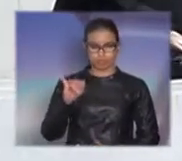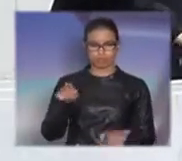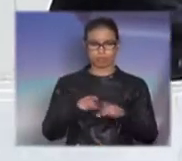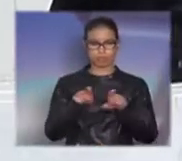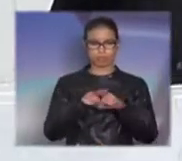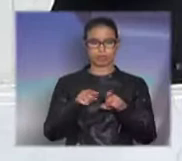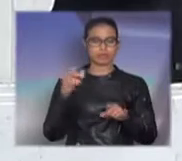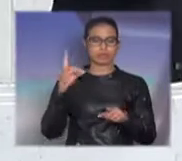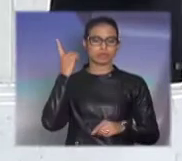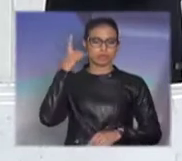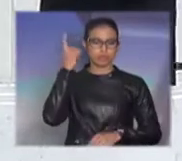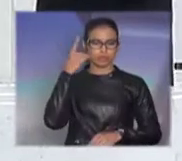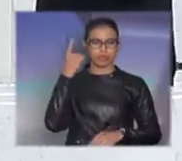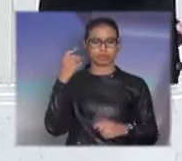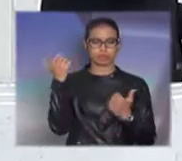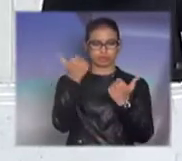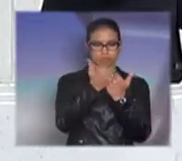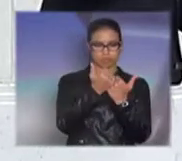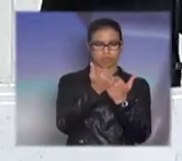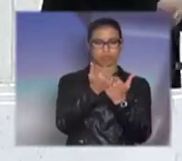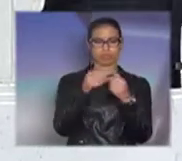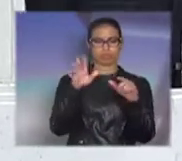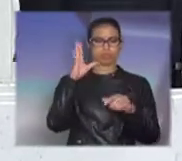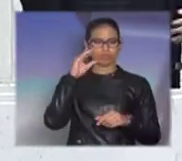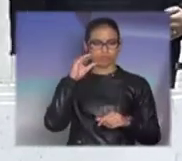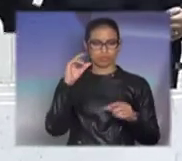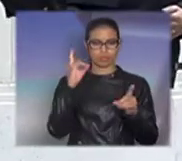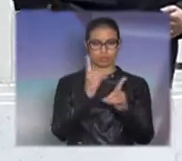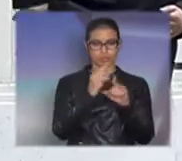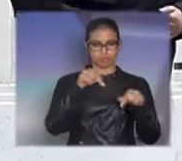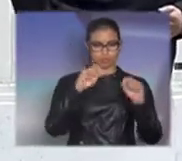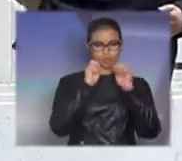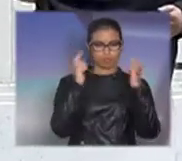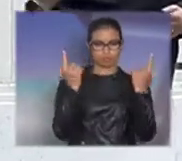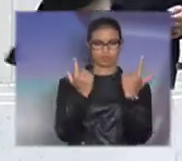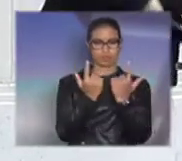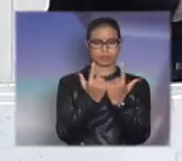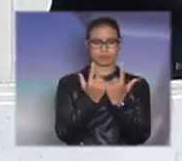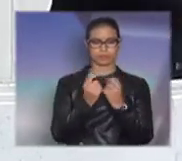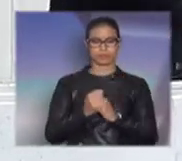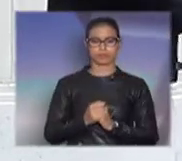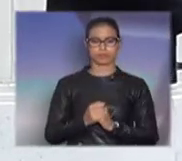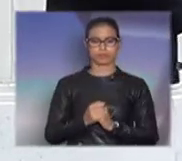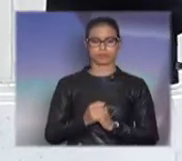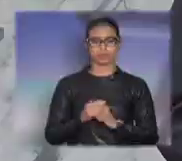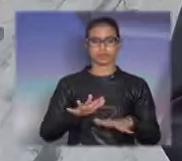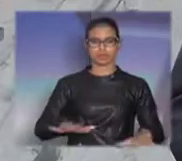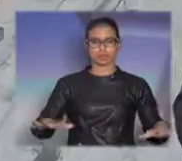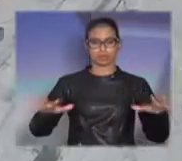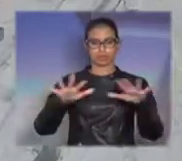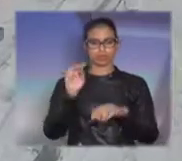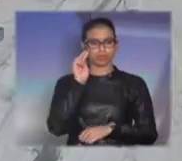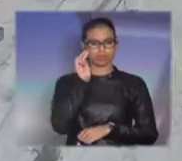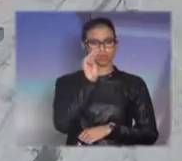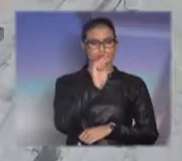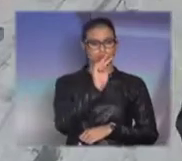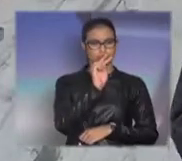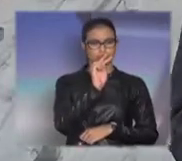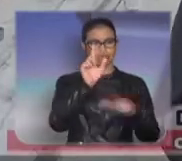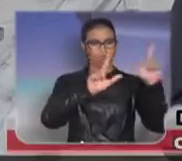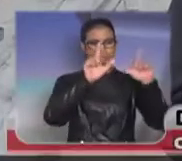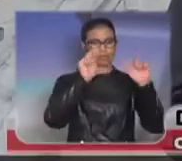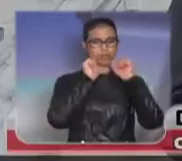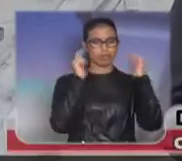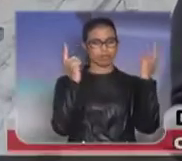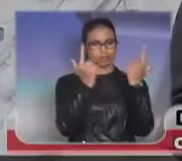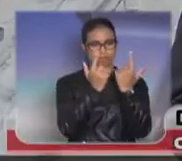senhores deputados, assessores e funcionários que se encontram aqui no plenário, a todos que nos assistem pela TV Assembleia,